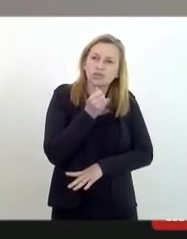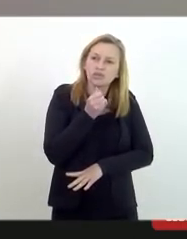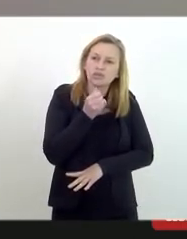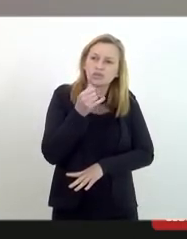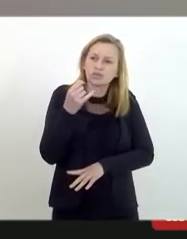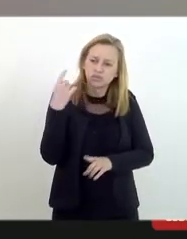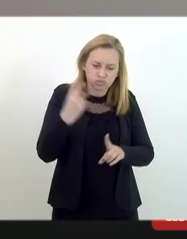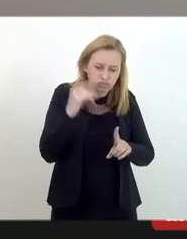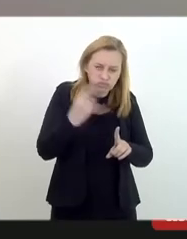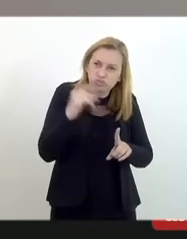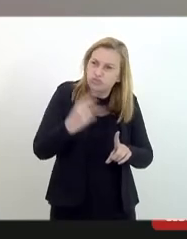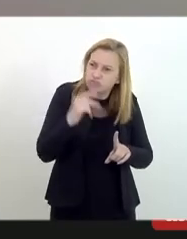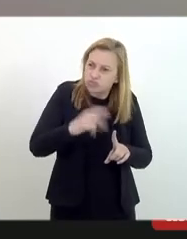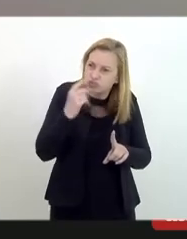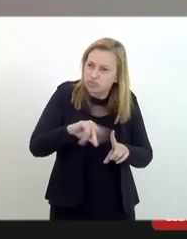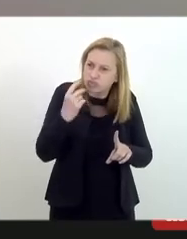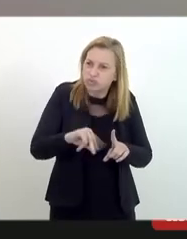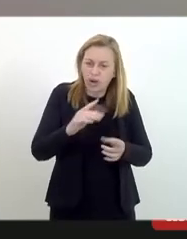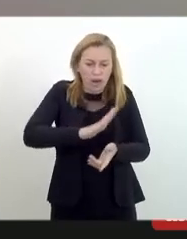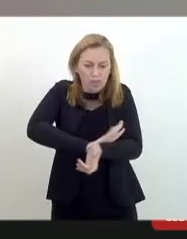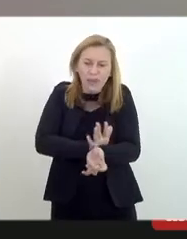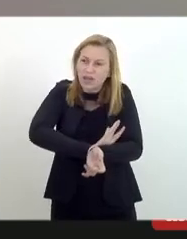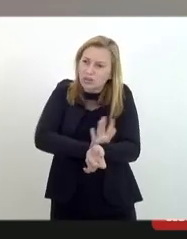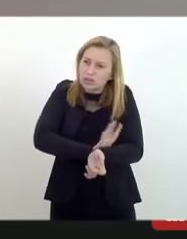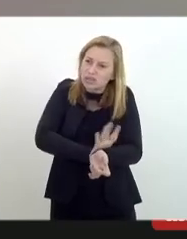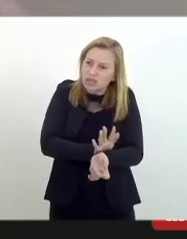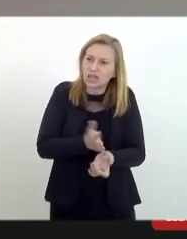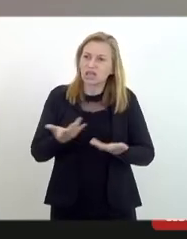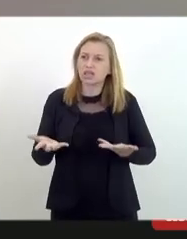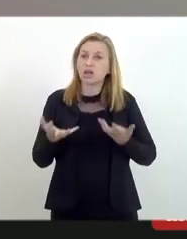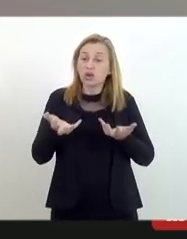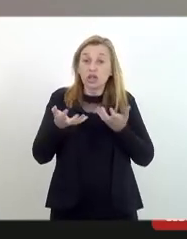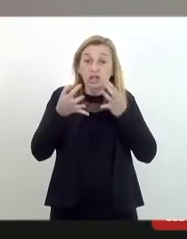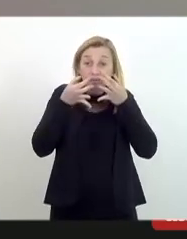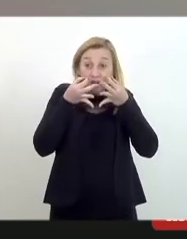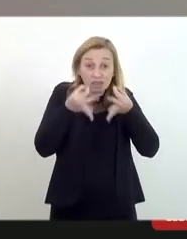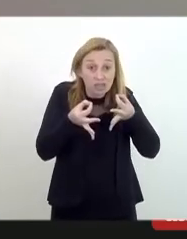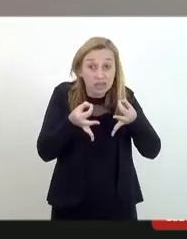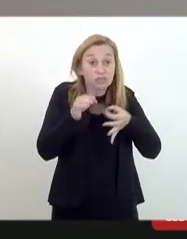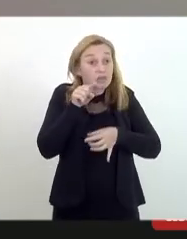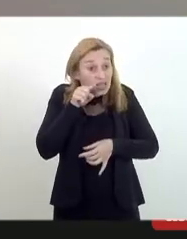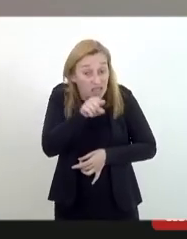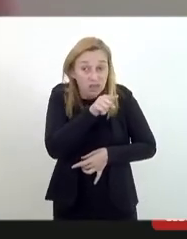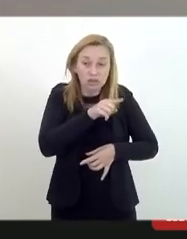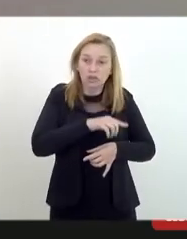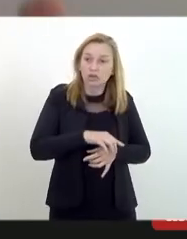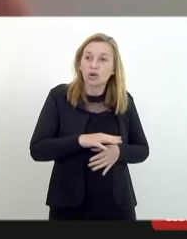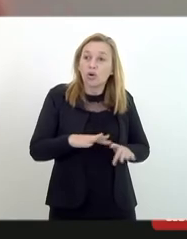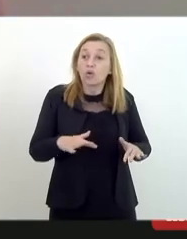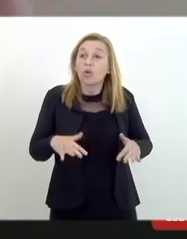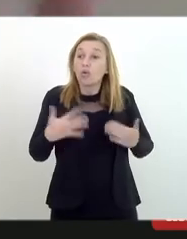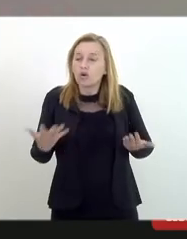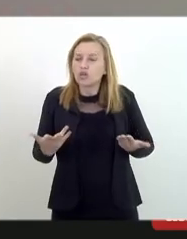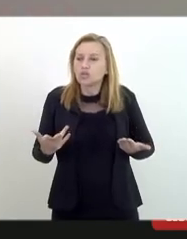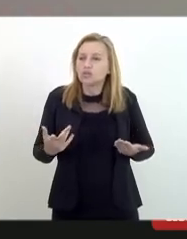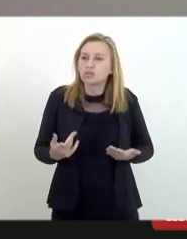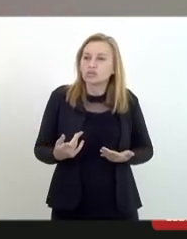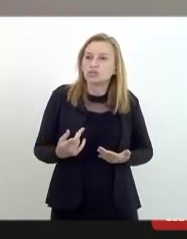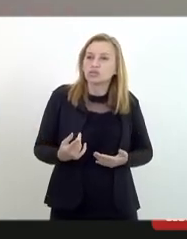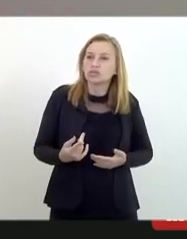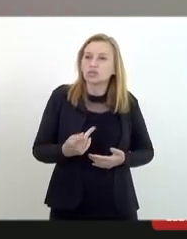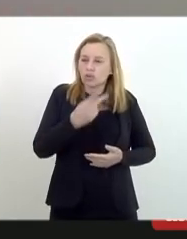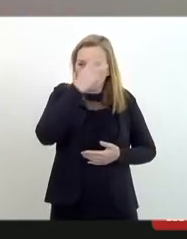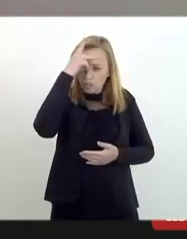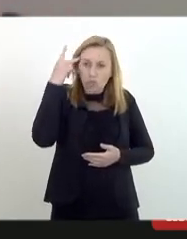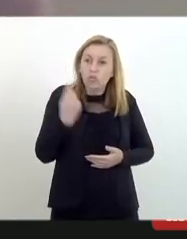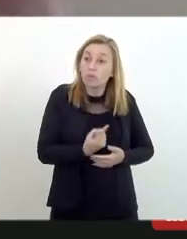maltratado que foi tratado com preconceito eu queria chamar atenção para isso quando alguém quando algum cristão